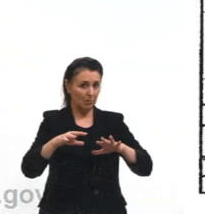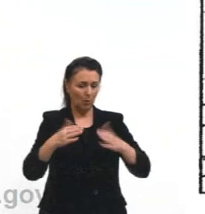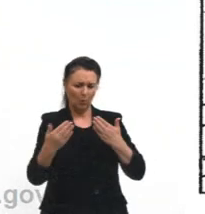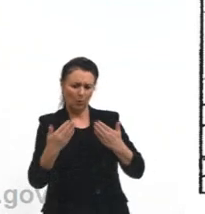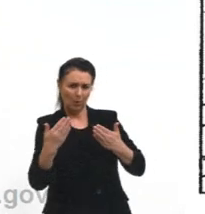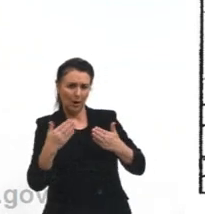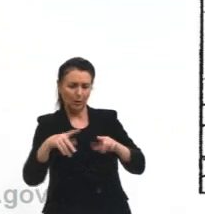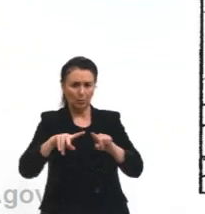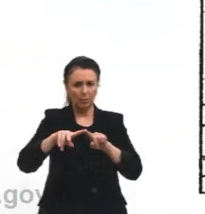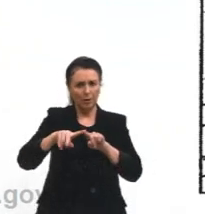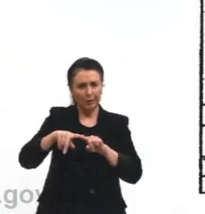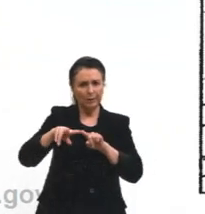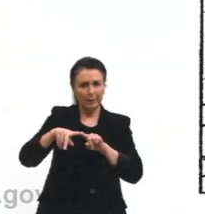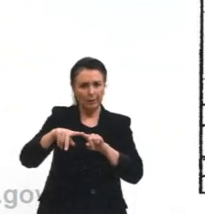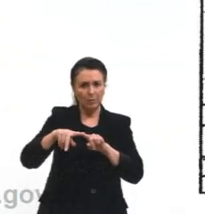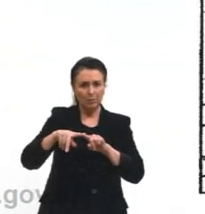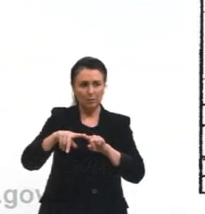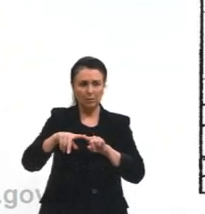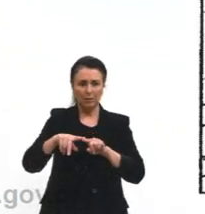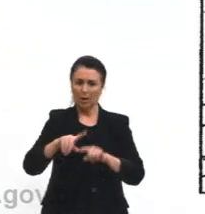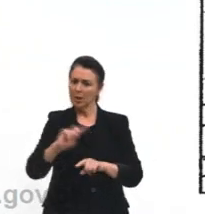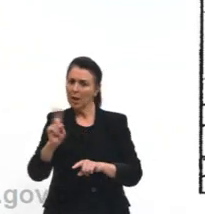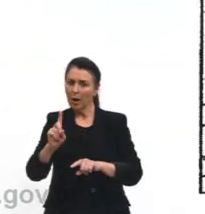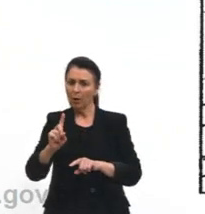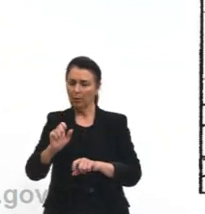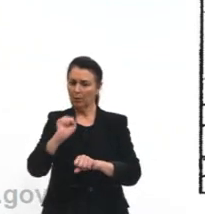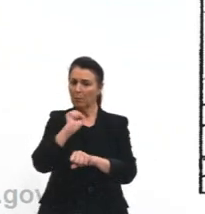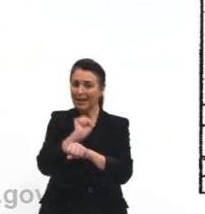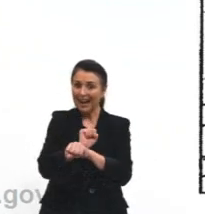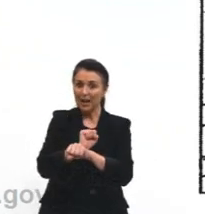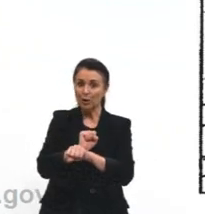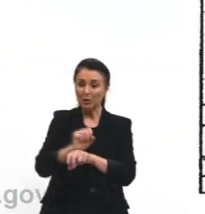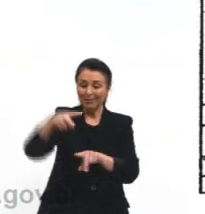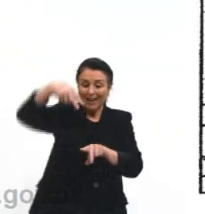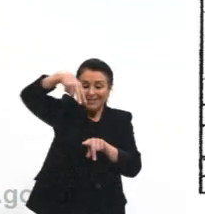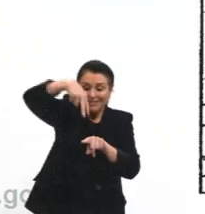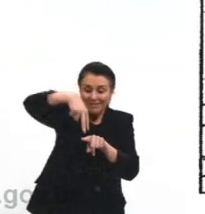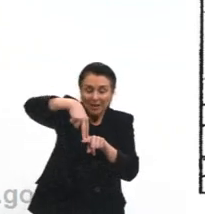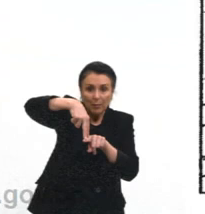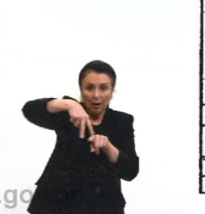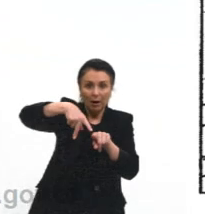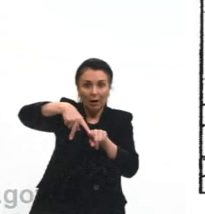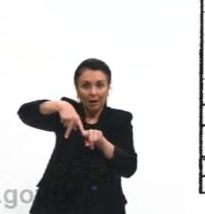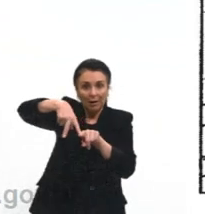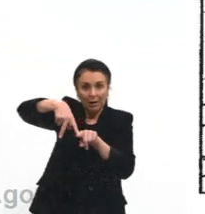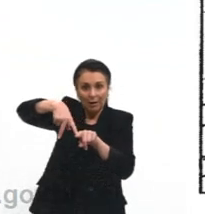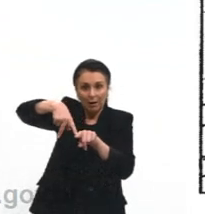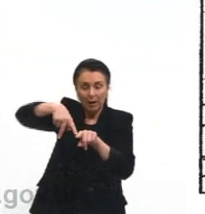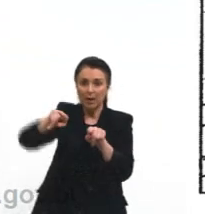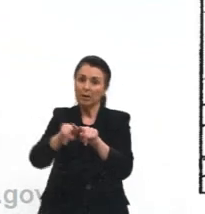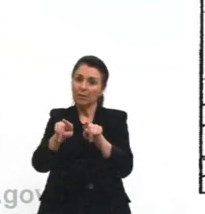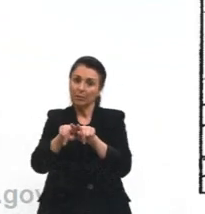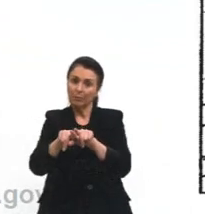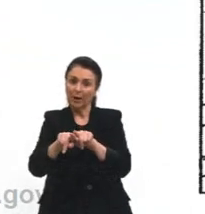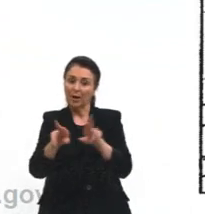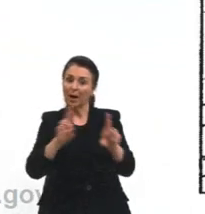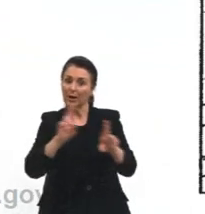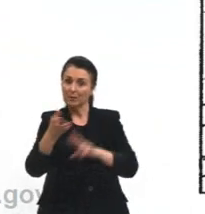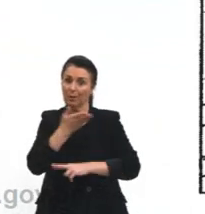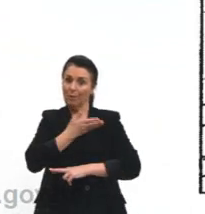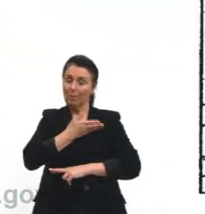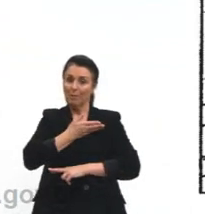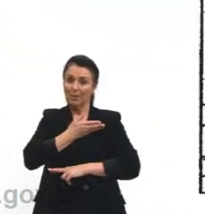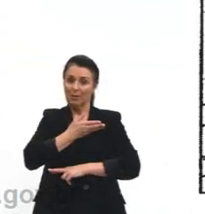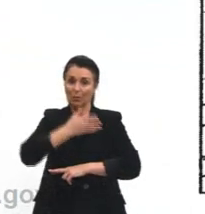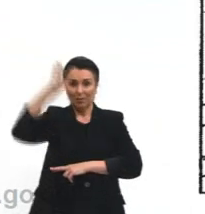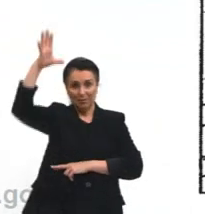Não, ele está justamente parado em cima do skate. E também em relação ao amigo Cebolinha. Em relação ao Cebolinha,